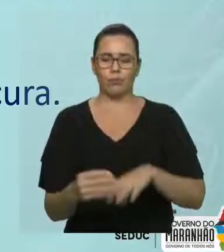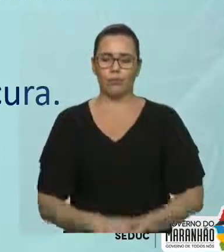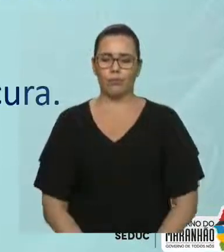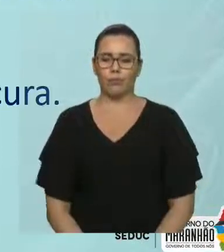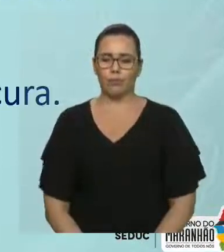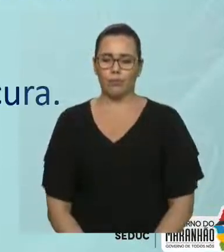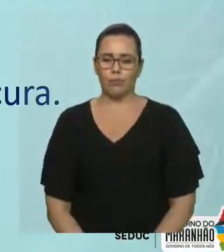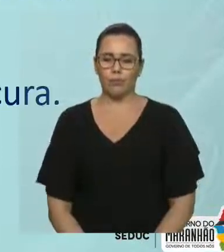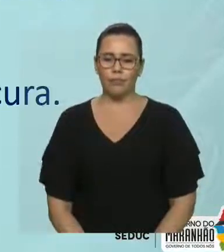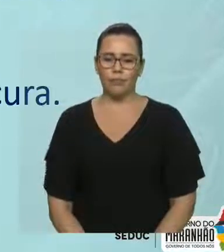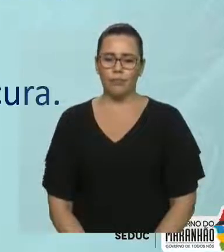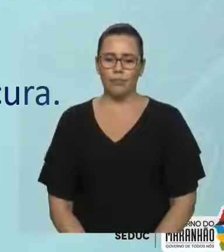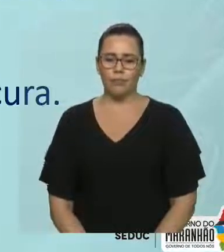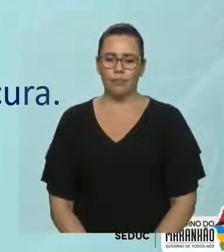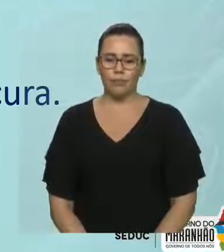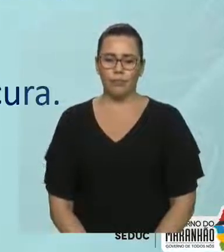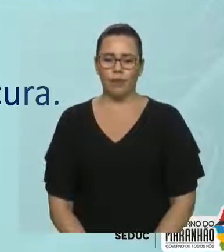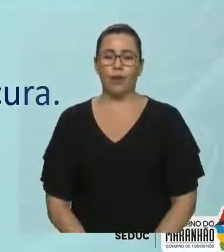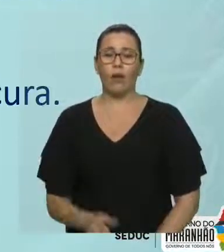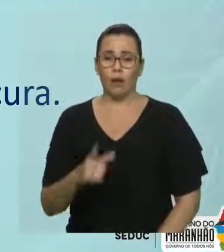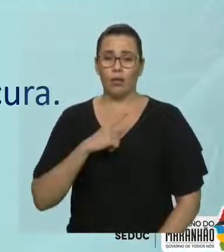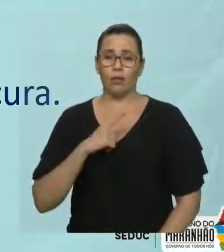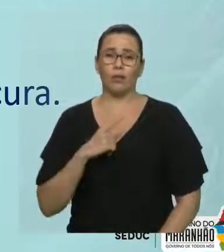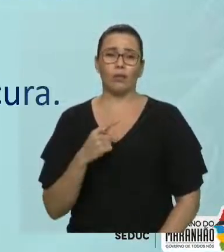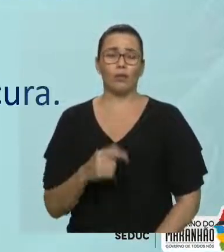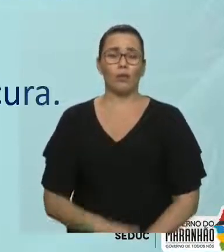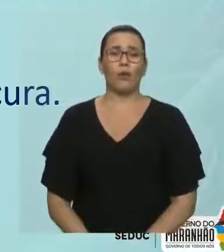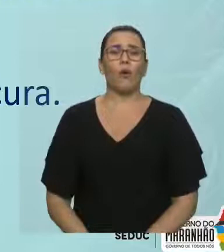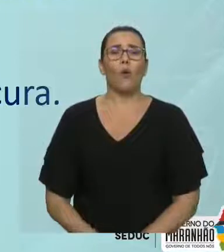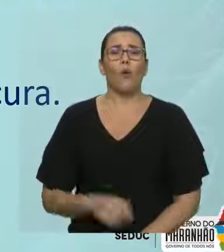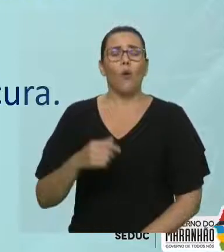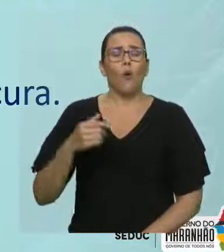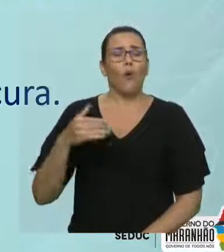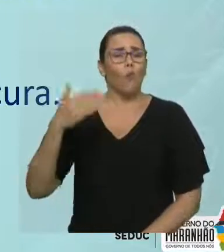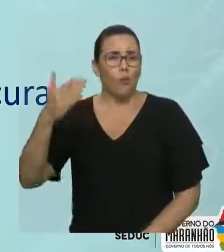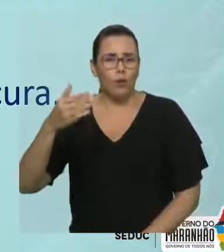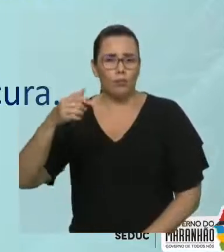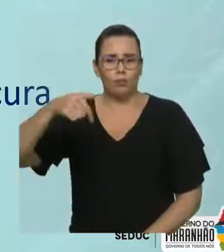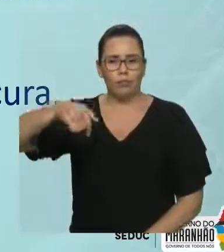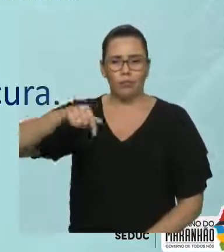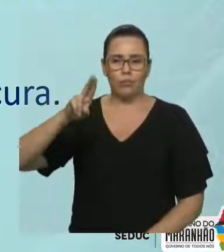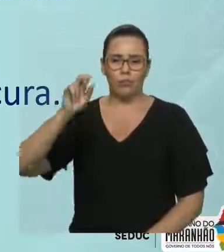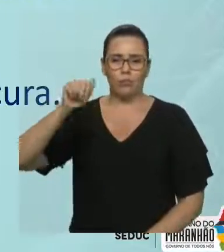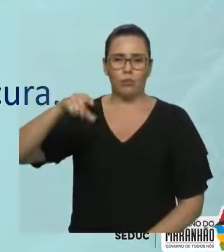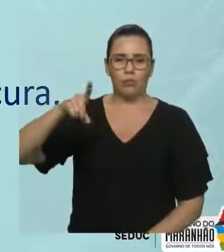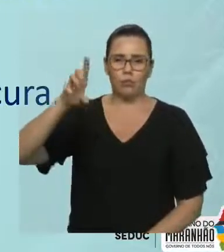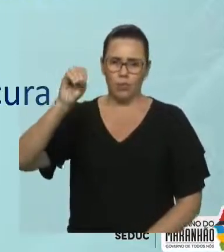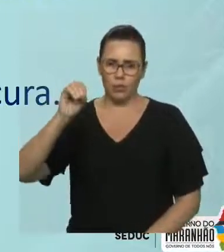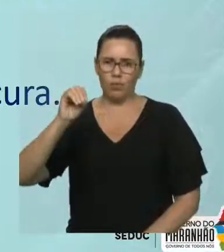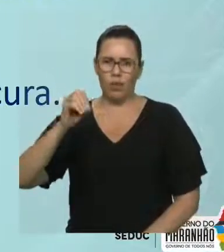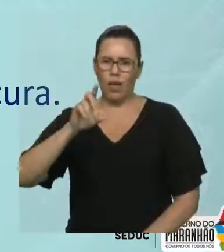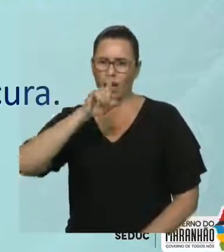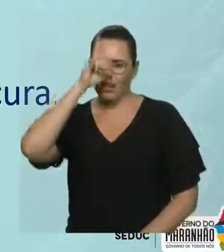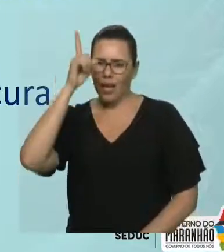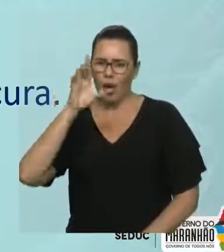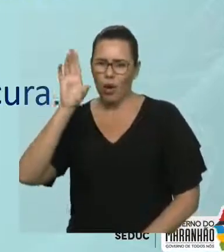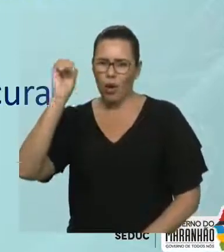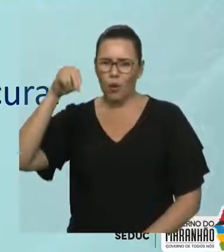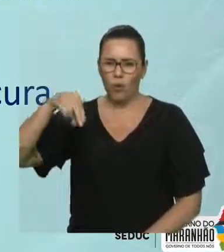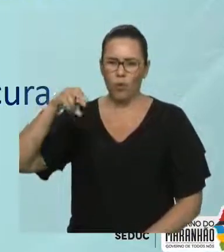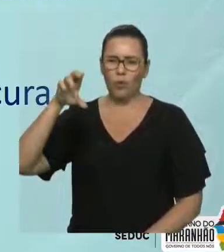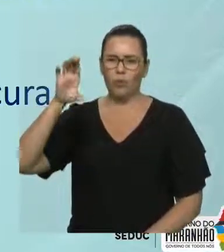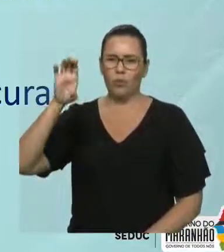Olha só. Estamos diante de um conectivo, que é o quando, certo? Esse conectivo e da ideia de concessão? Não. Esse conectivo e ideia de